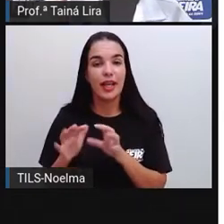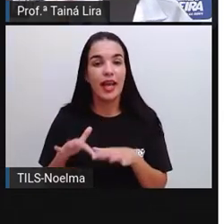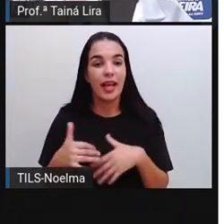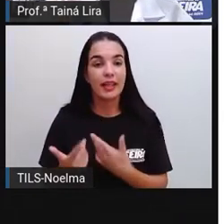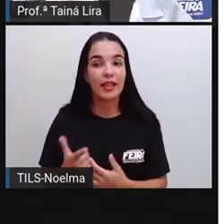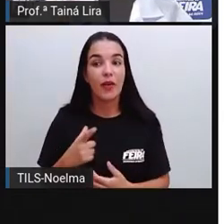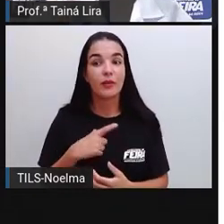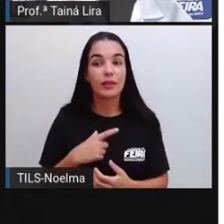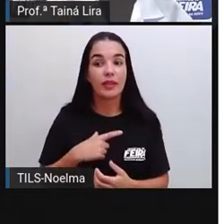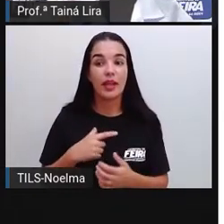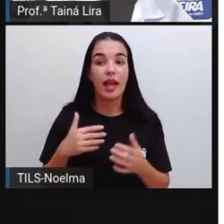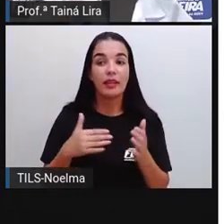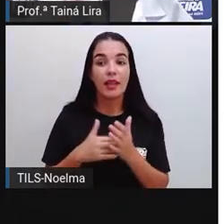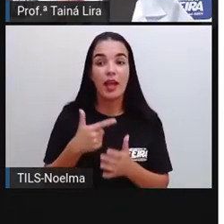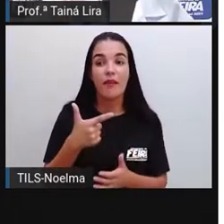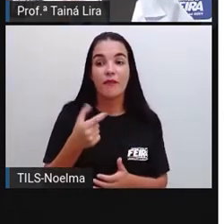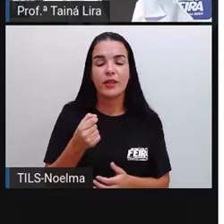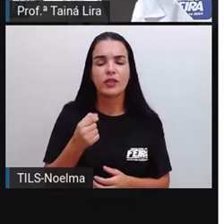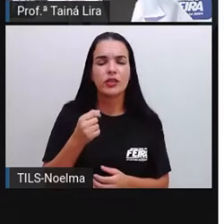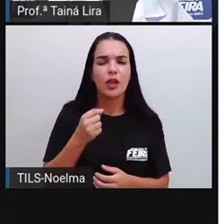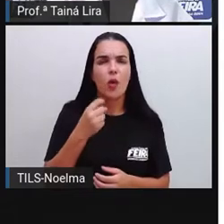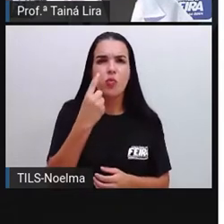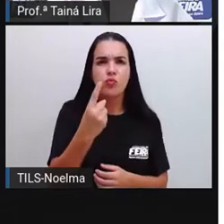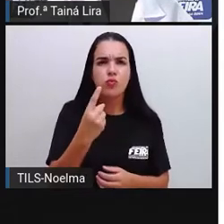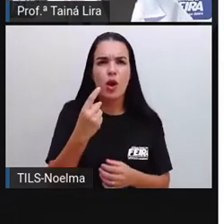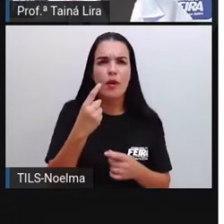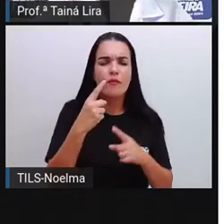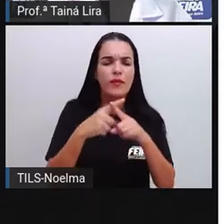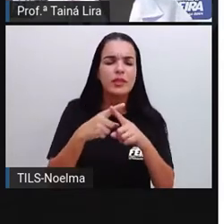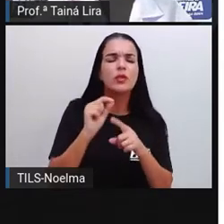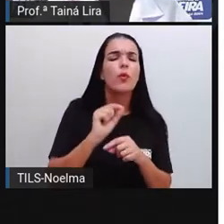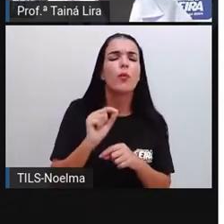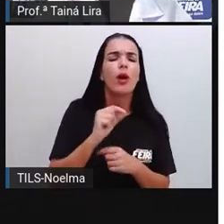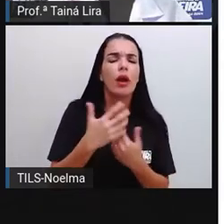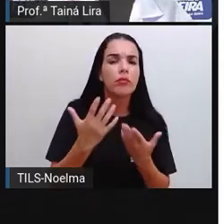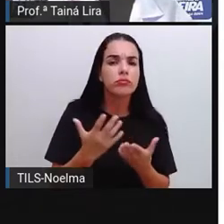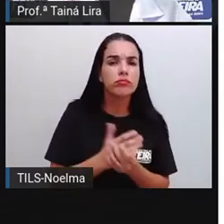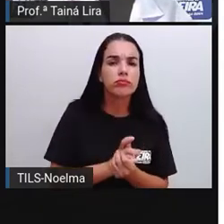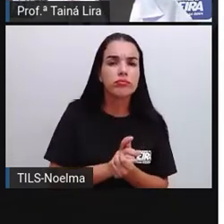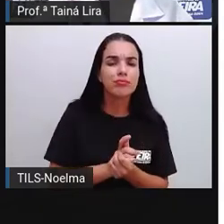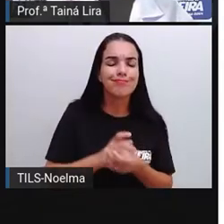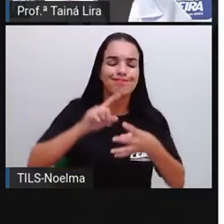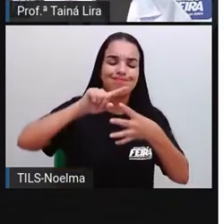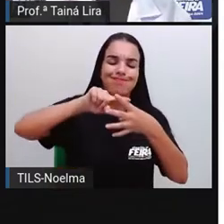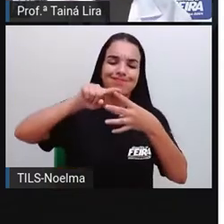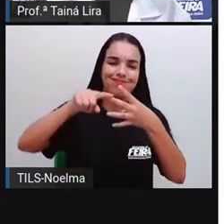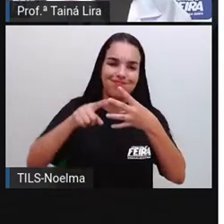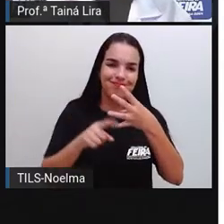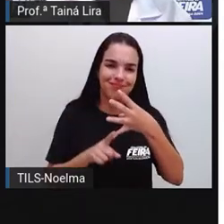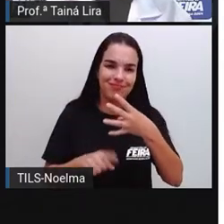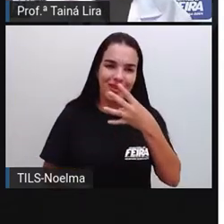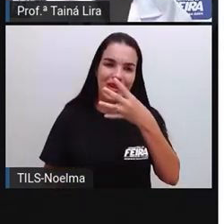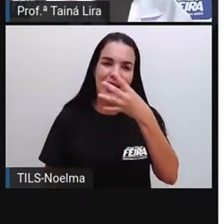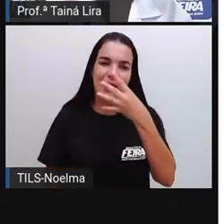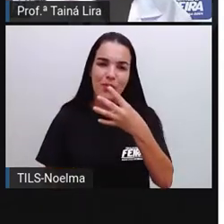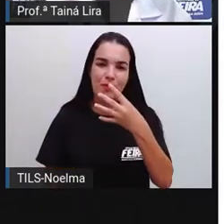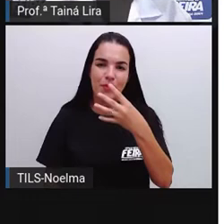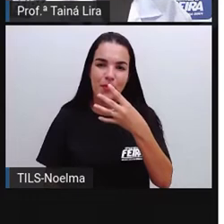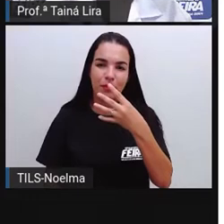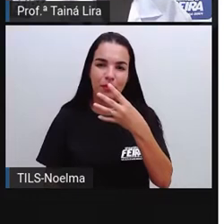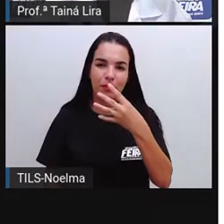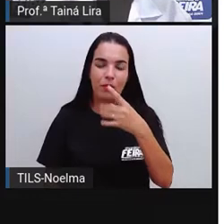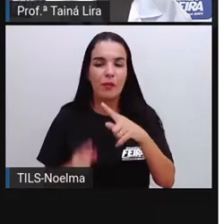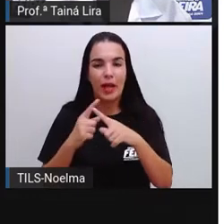ó. Chegamos em vinte. Quantas vezes o número um apareceu ali, segundo ano? Ó, um,